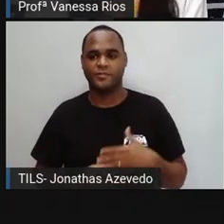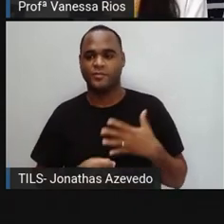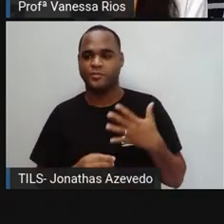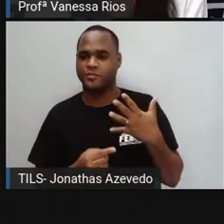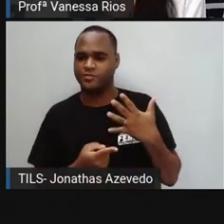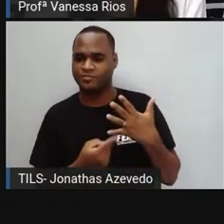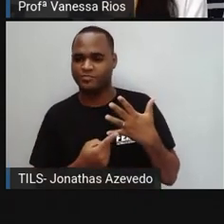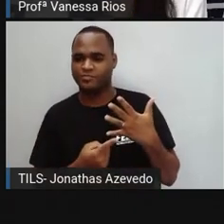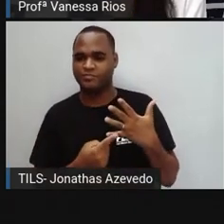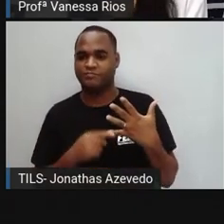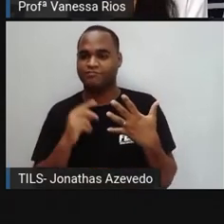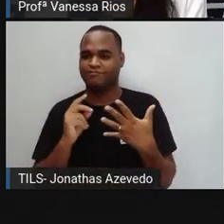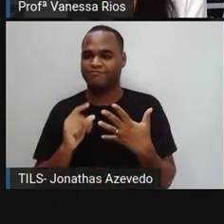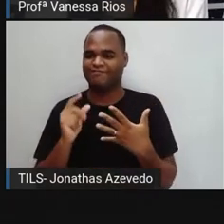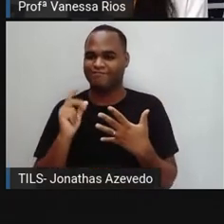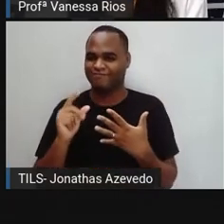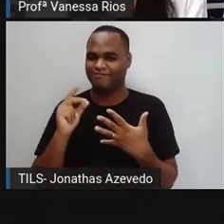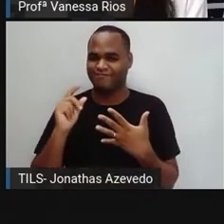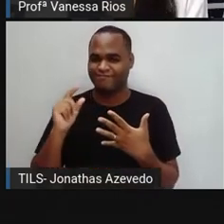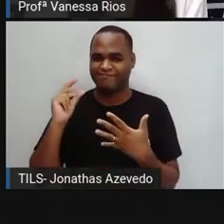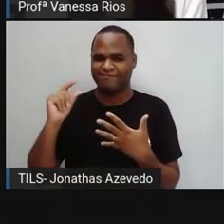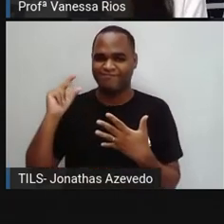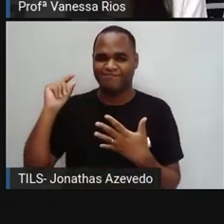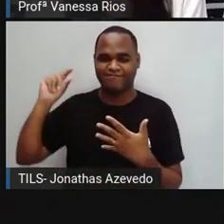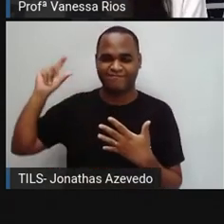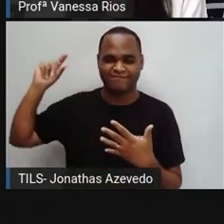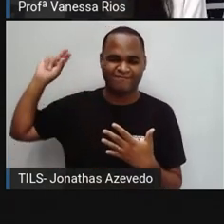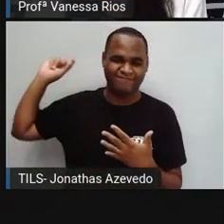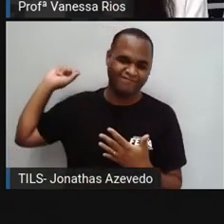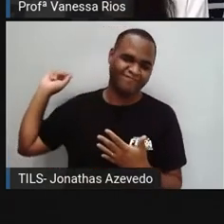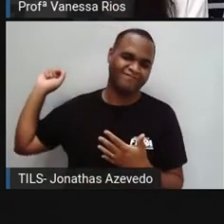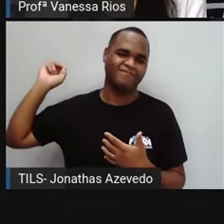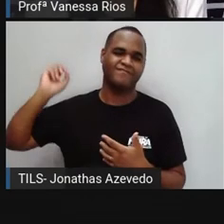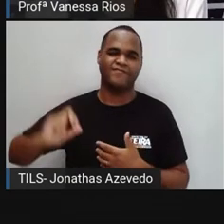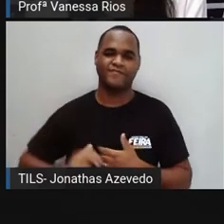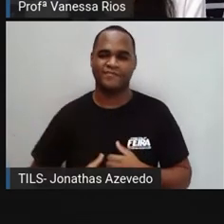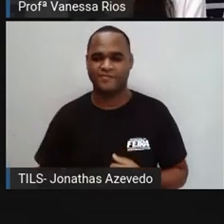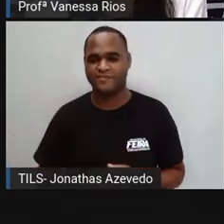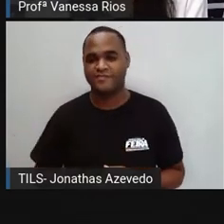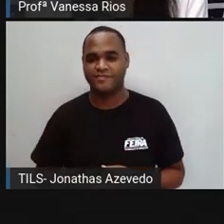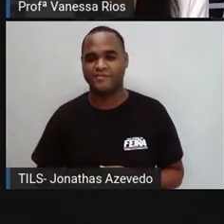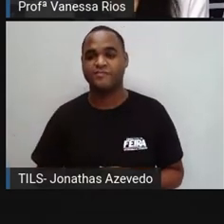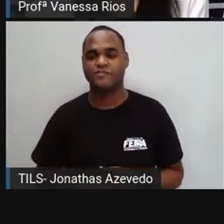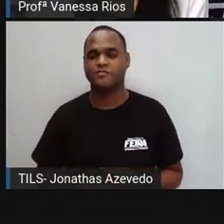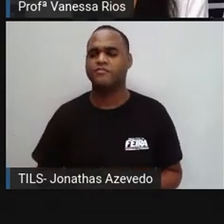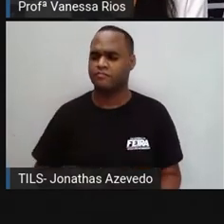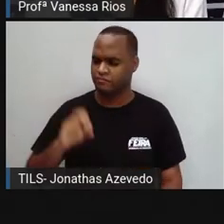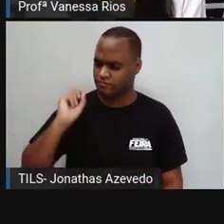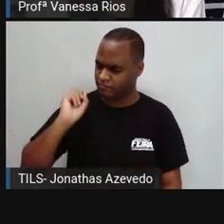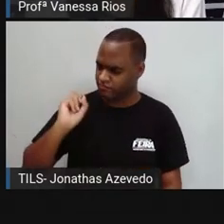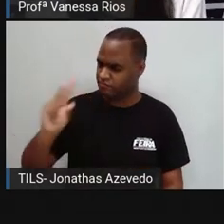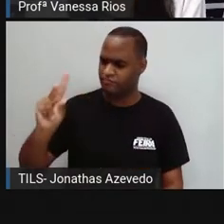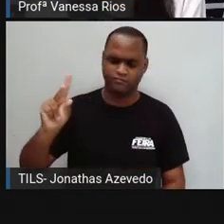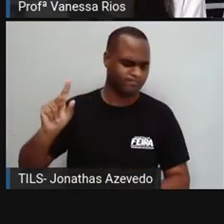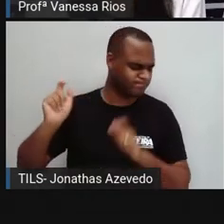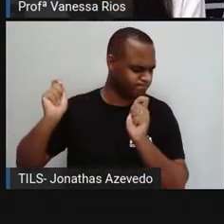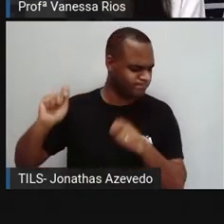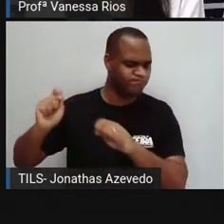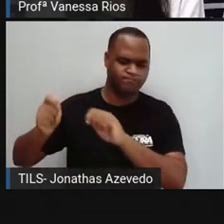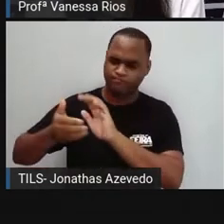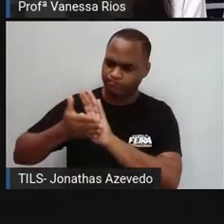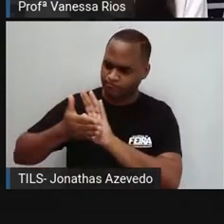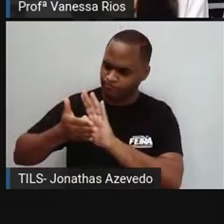ó, mil e anos atrás. Quer dizer o quê? Muito tempo. E aí, firmeza? Olha só a palavra